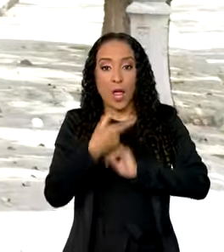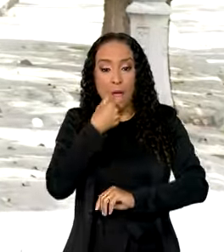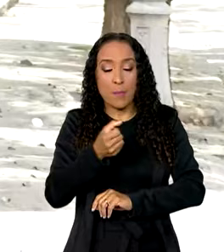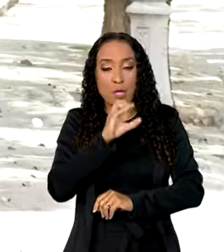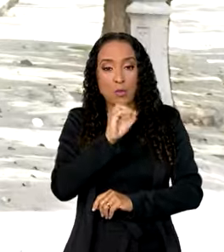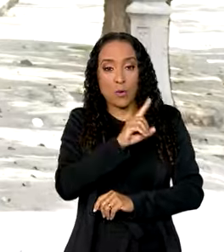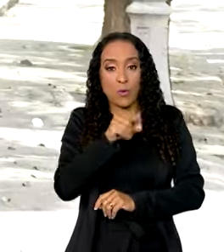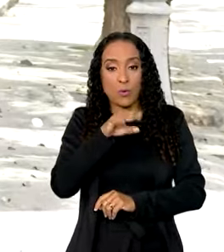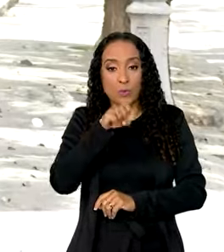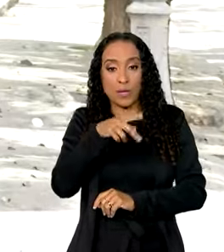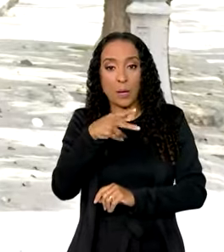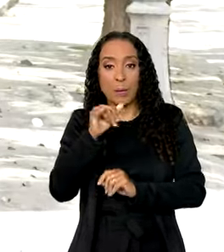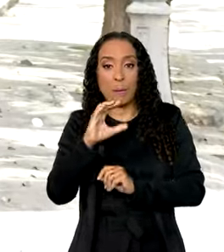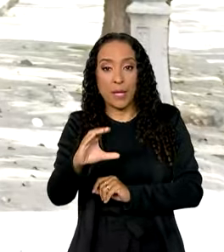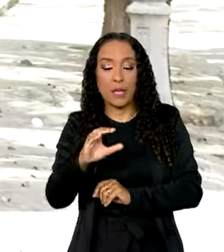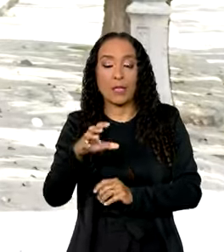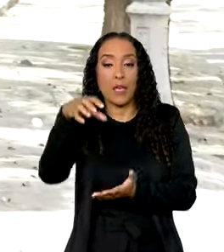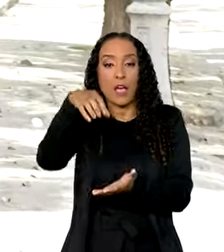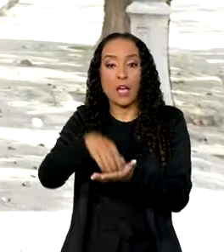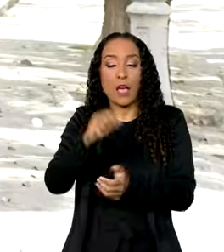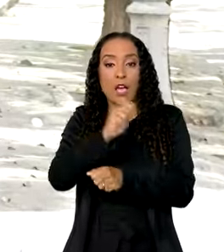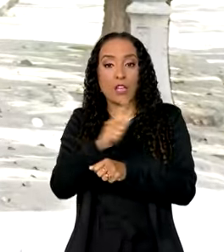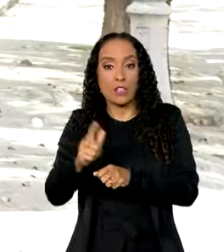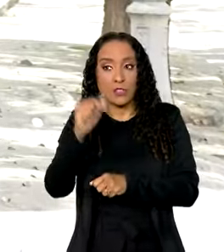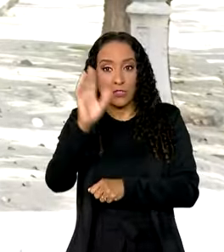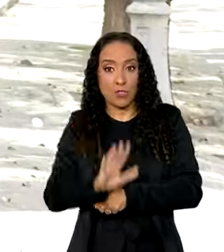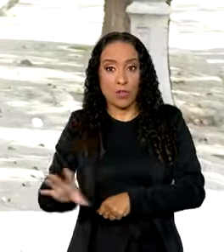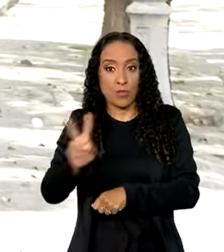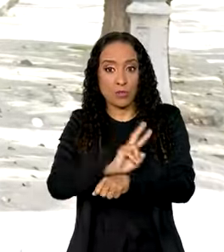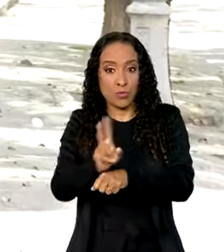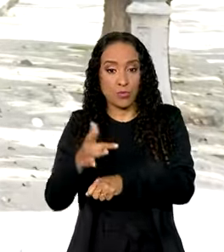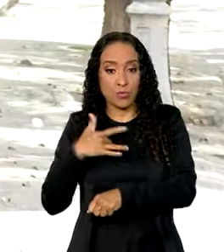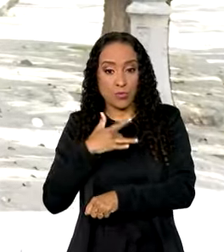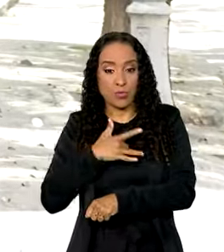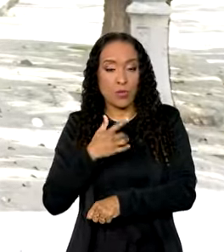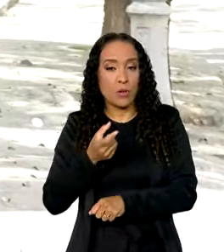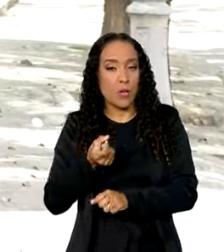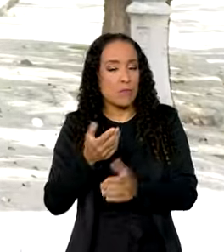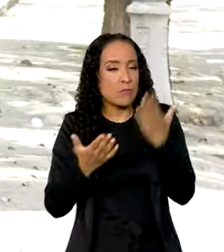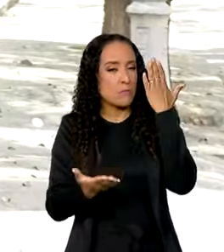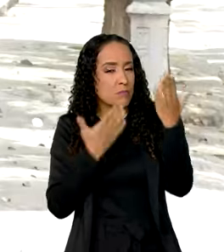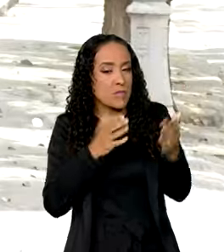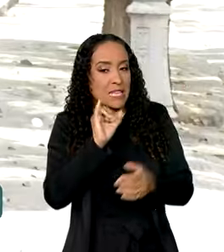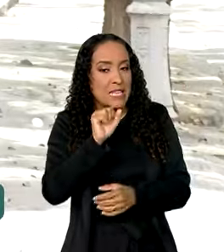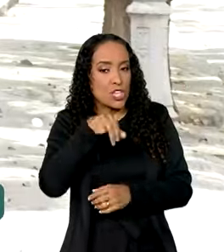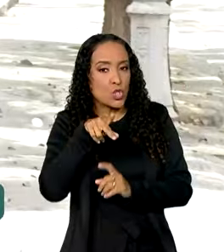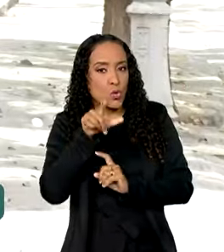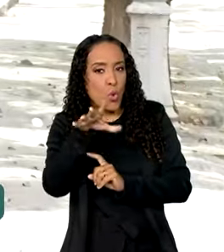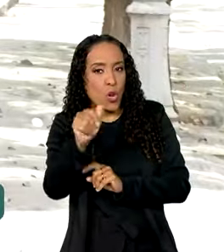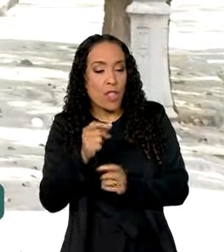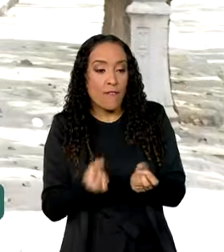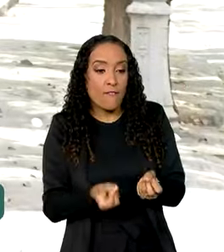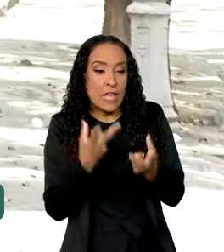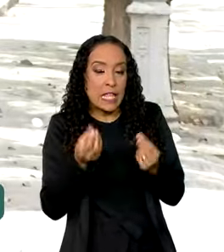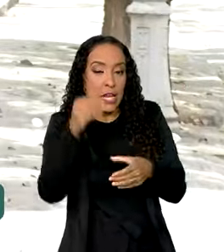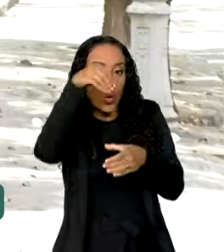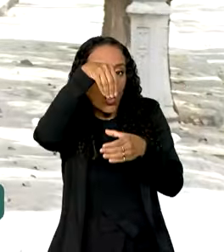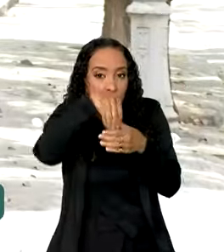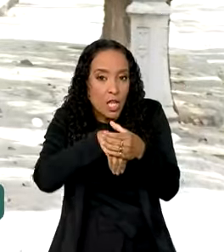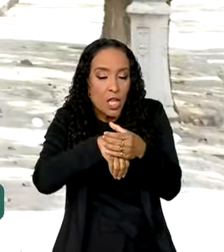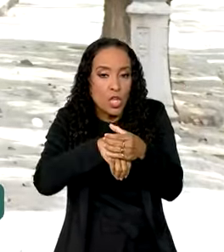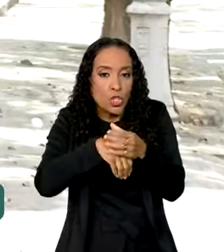Agência Nacional de Vigilância Sanitária. Há suspeita de que insulina estaria sendo vendida dentro de embalagens